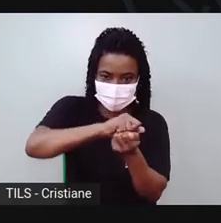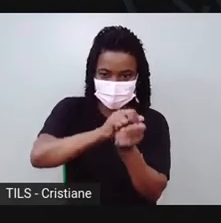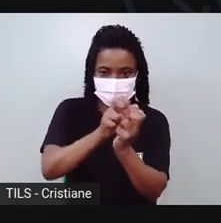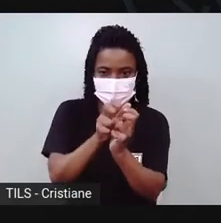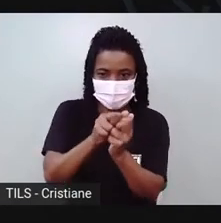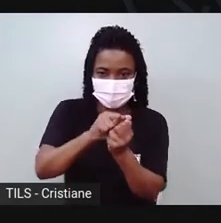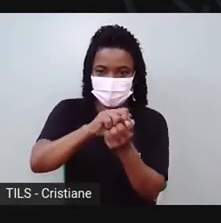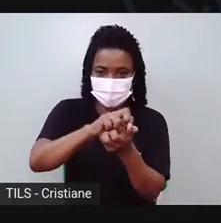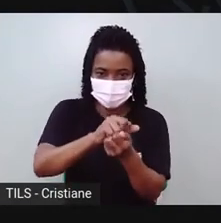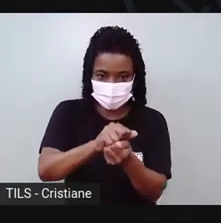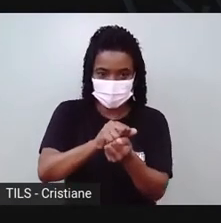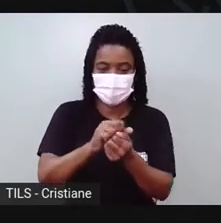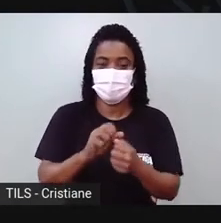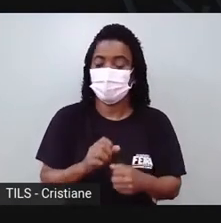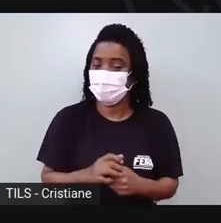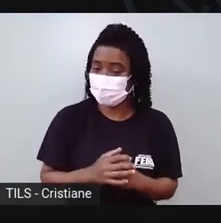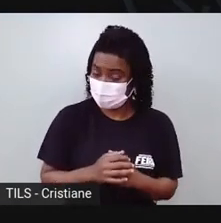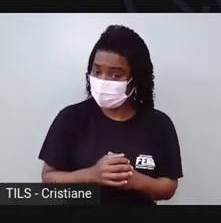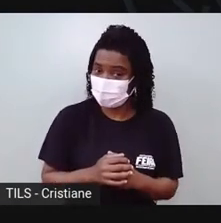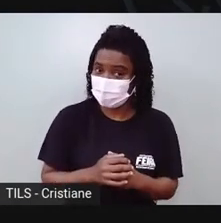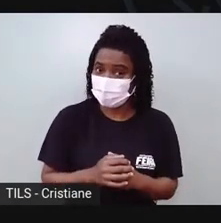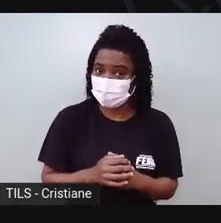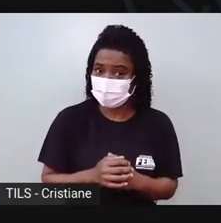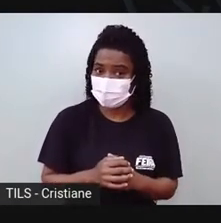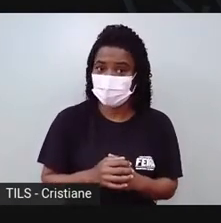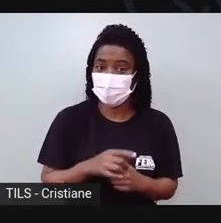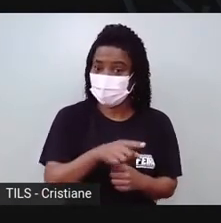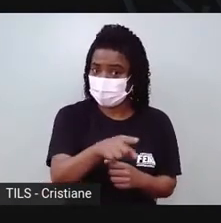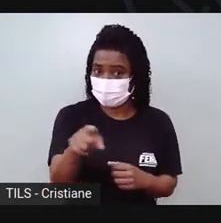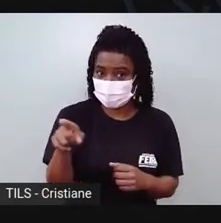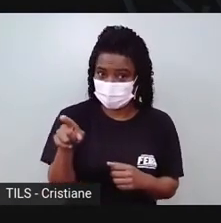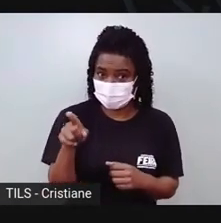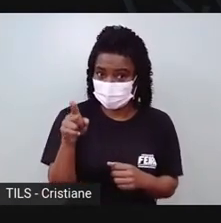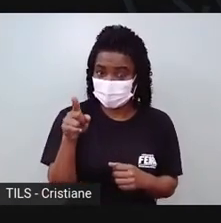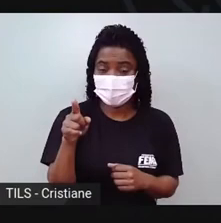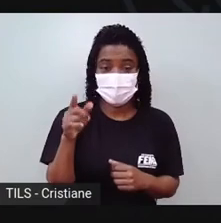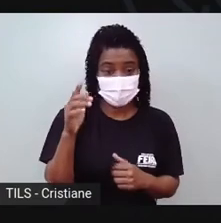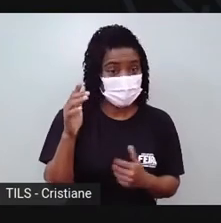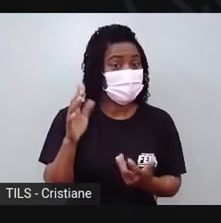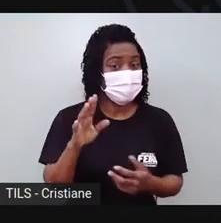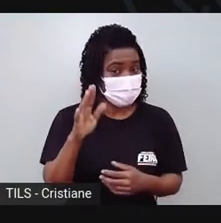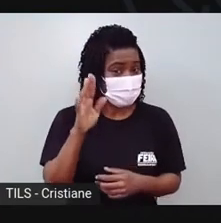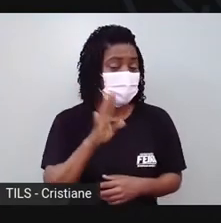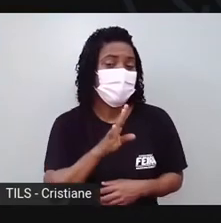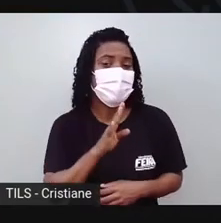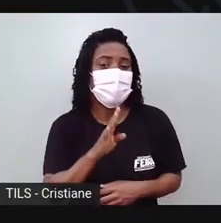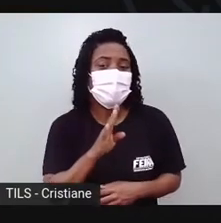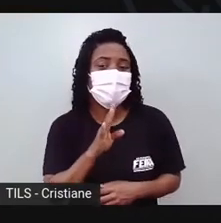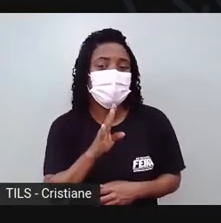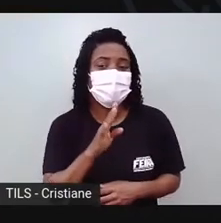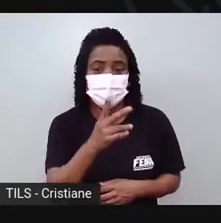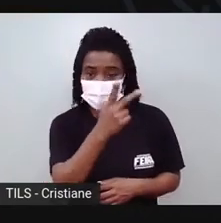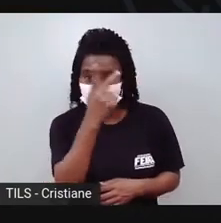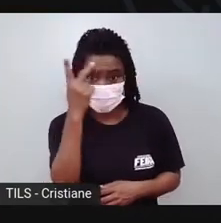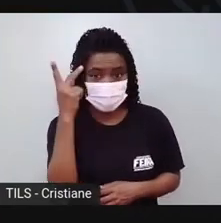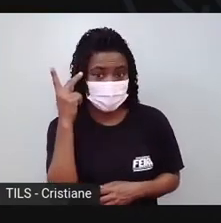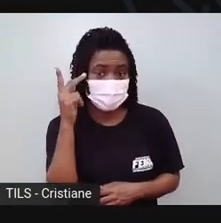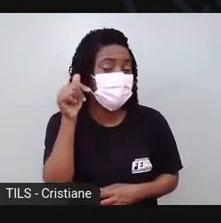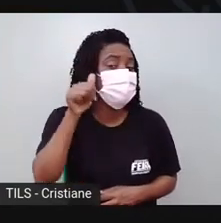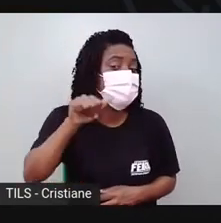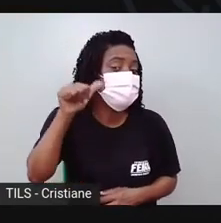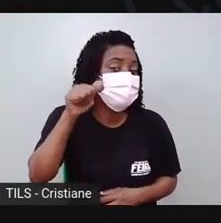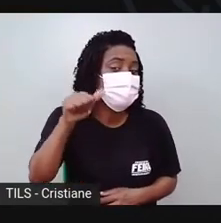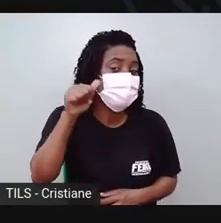Vocês sabiam que ainda existe muita ceramista? As mulheres que fazem